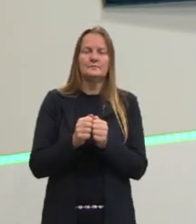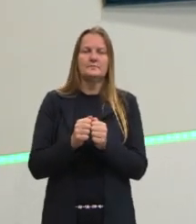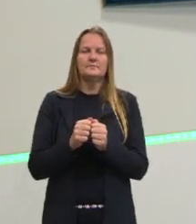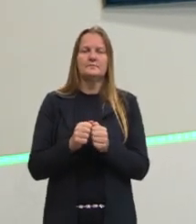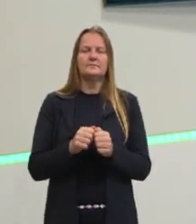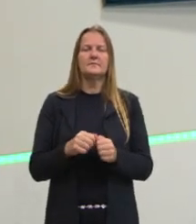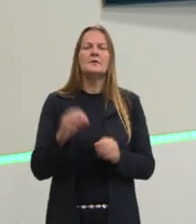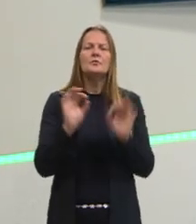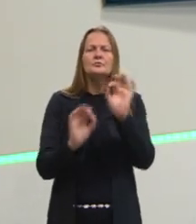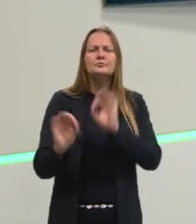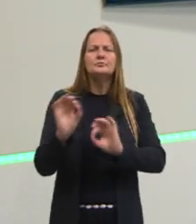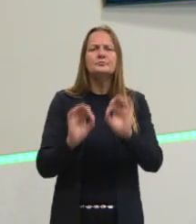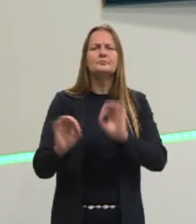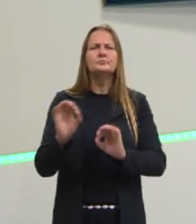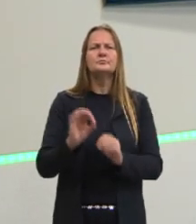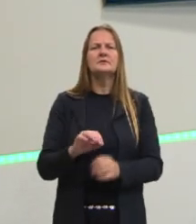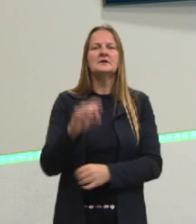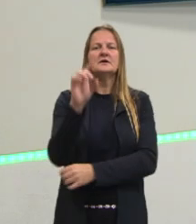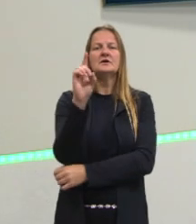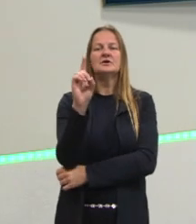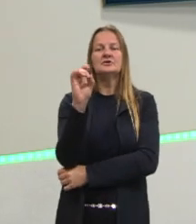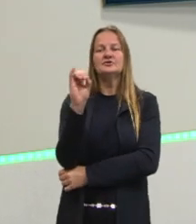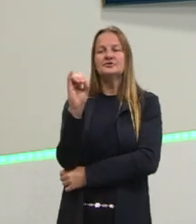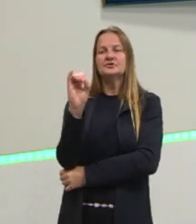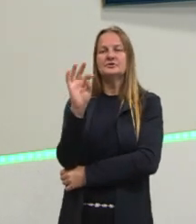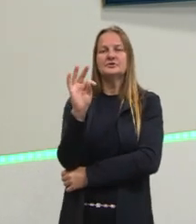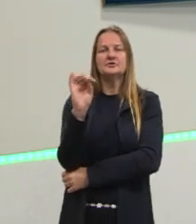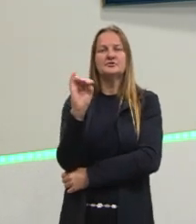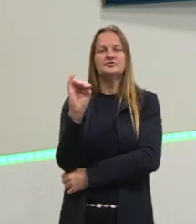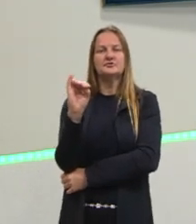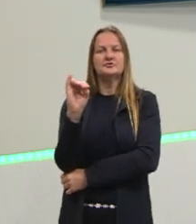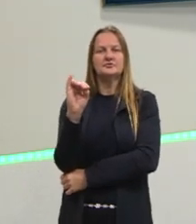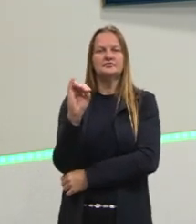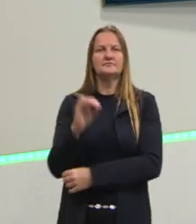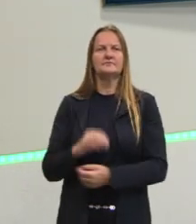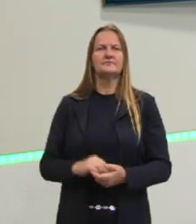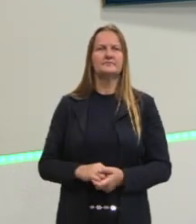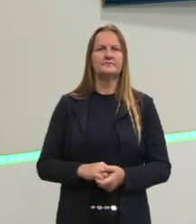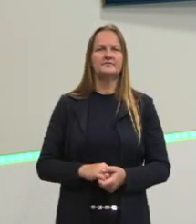colocamos DI e TI, língua espanhola TI.